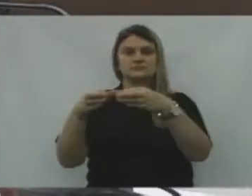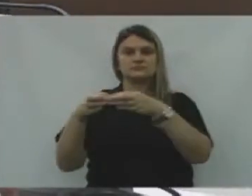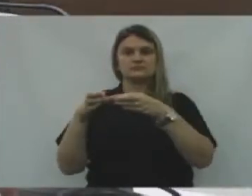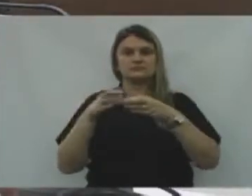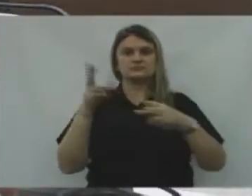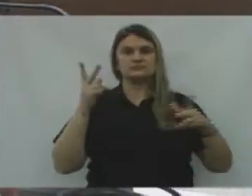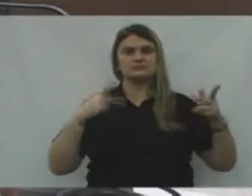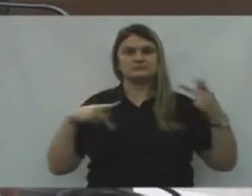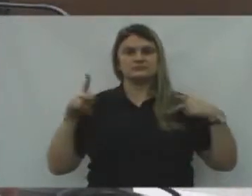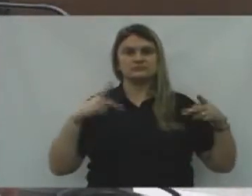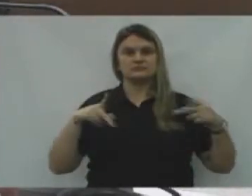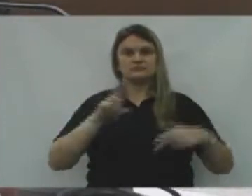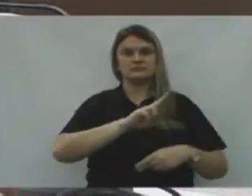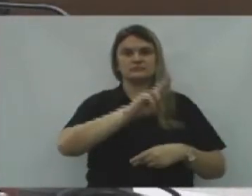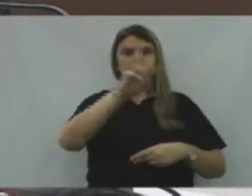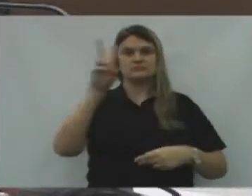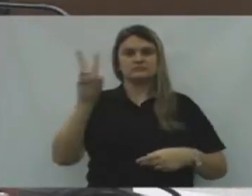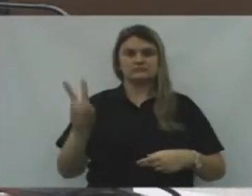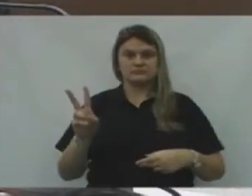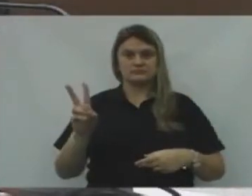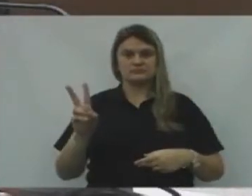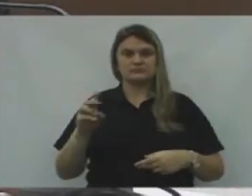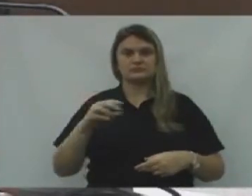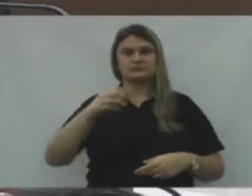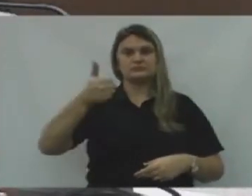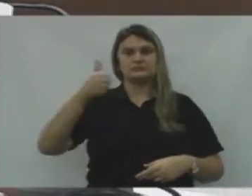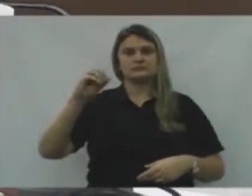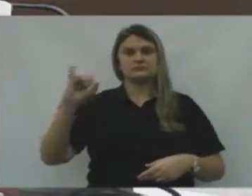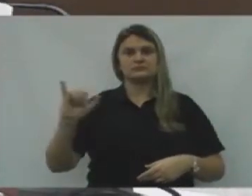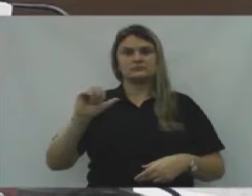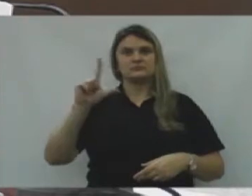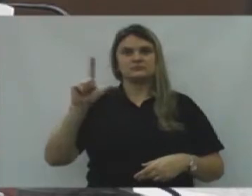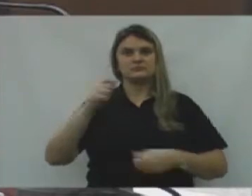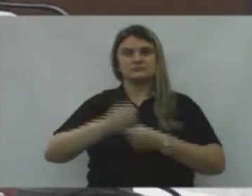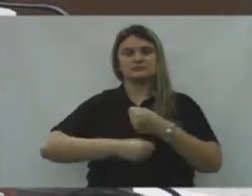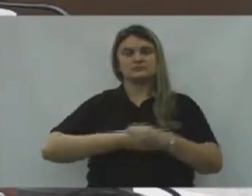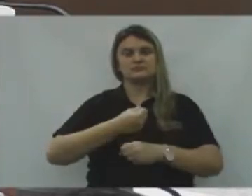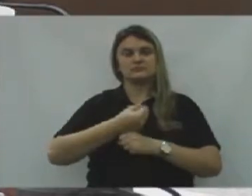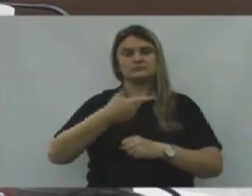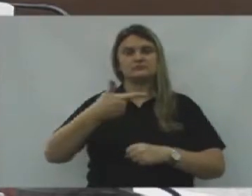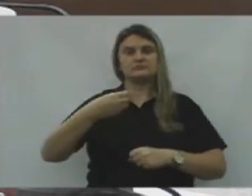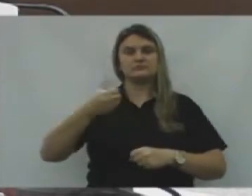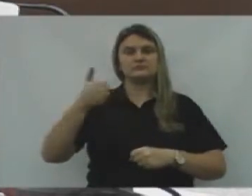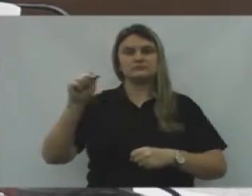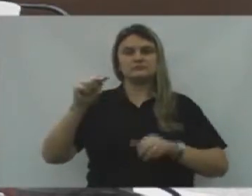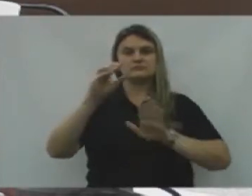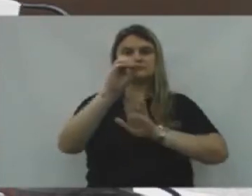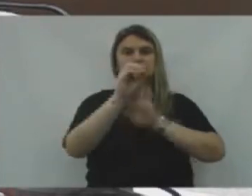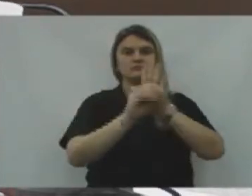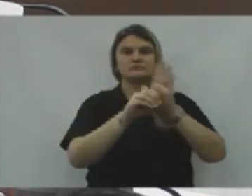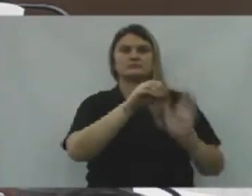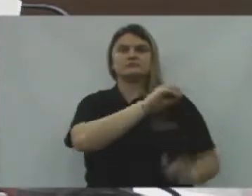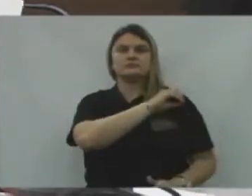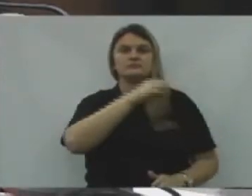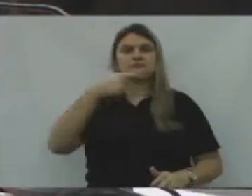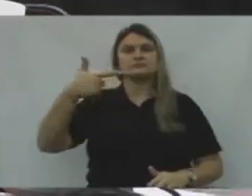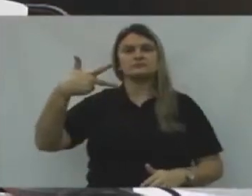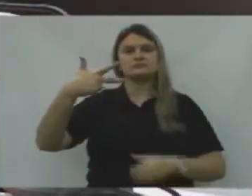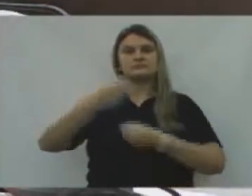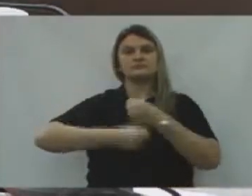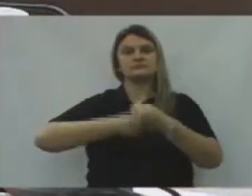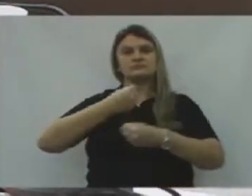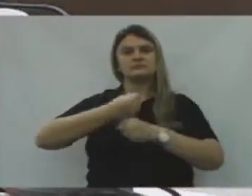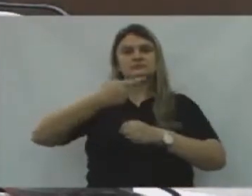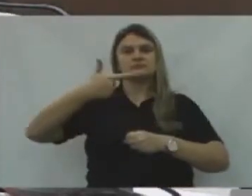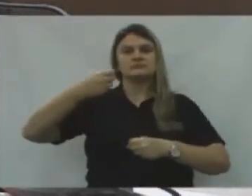partidárias, União da Vitória, 10 de julho de 2017. Ofício número 23, barra